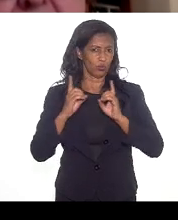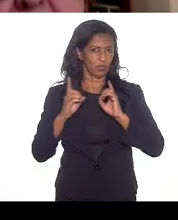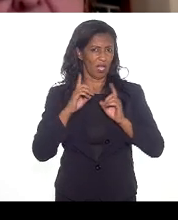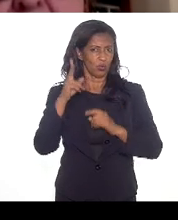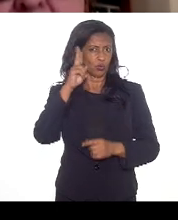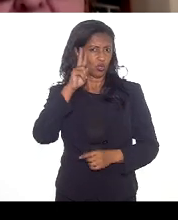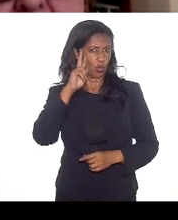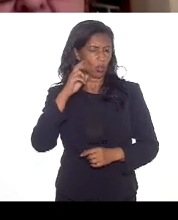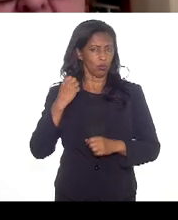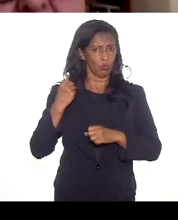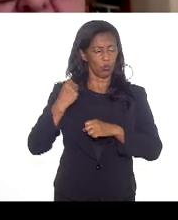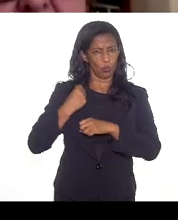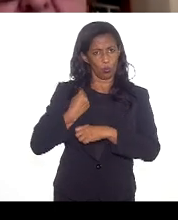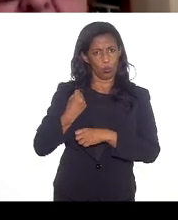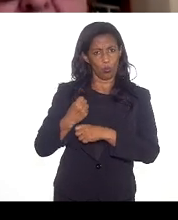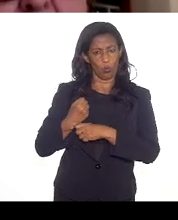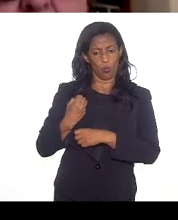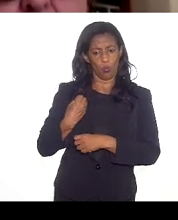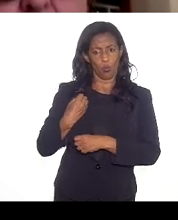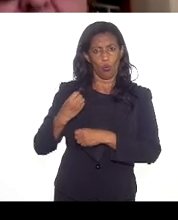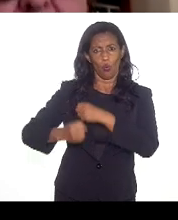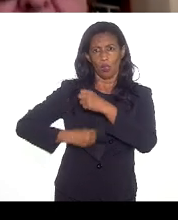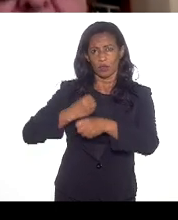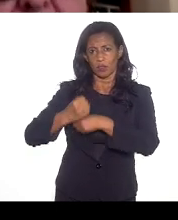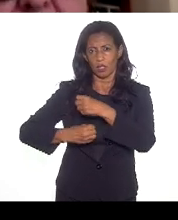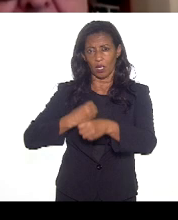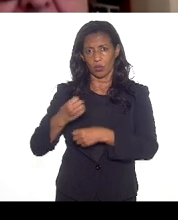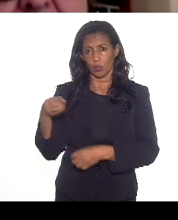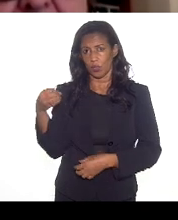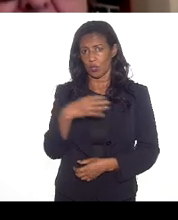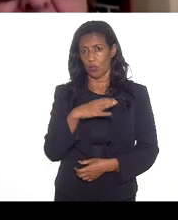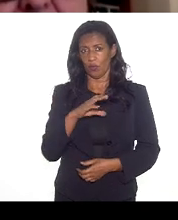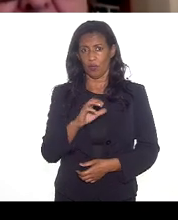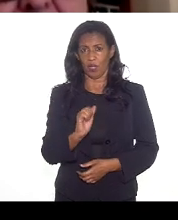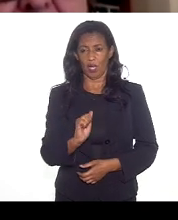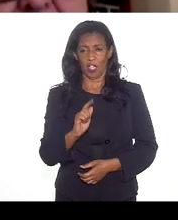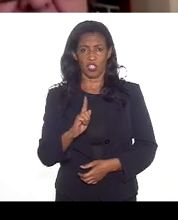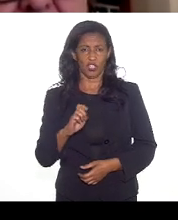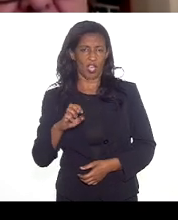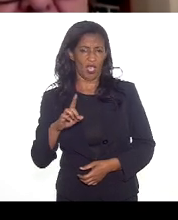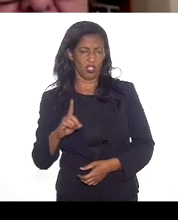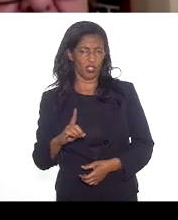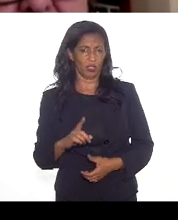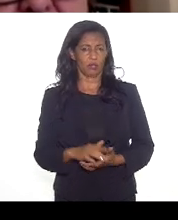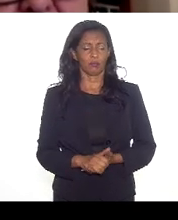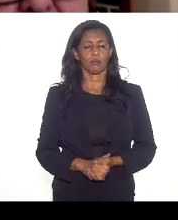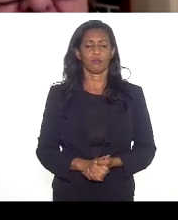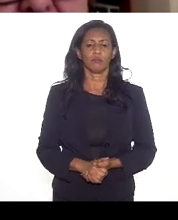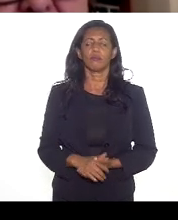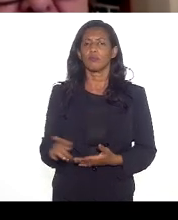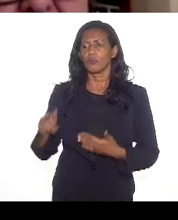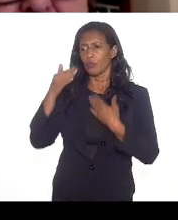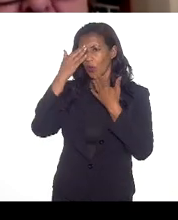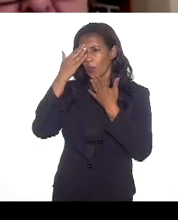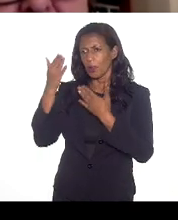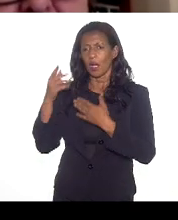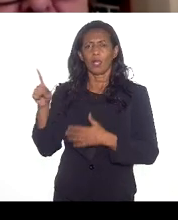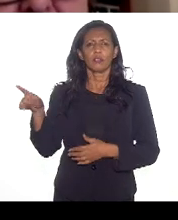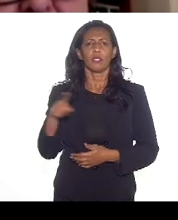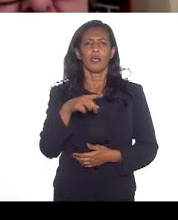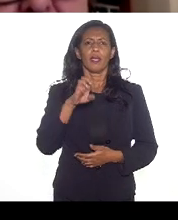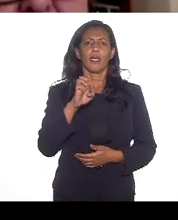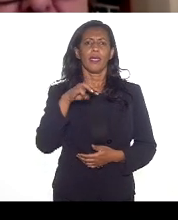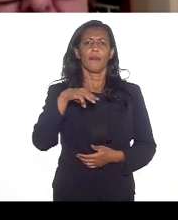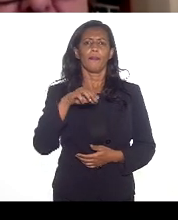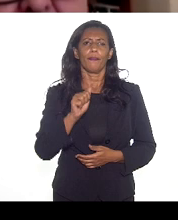decorrer dos anos, com esse novo Caged. Só isso, obrigado. Muito obrigada, Miguel, pela sua intervenção. Emanuel, por favor, dois minutos.